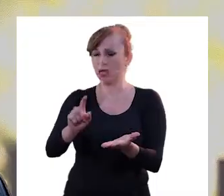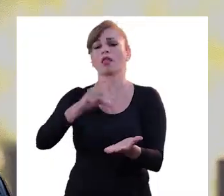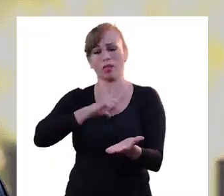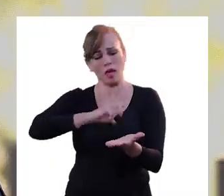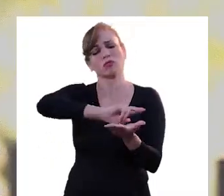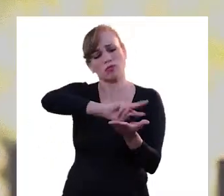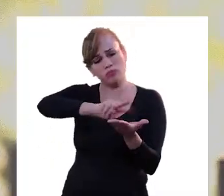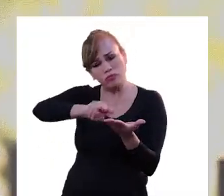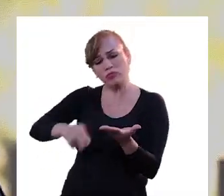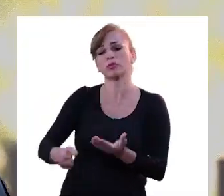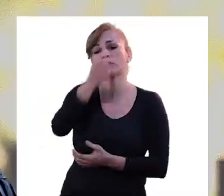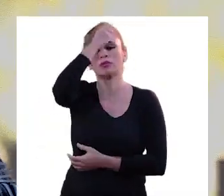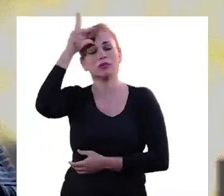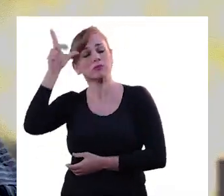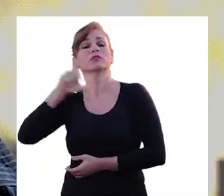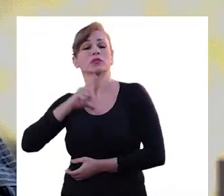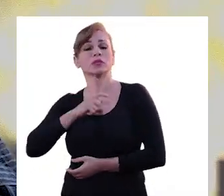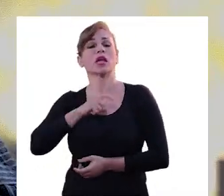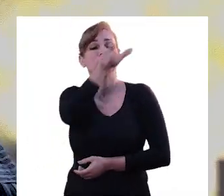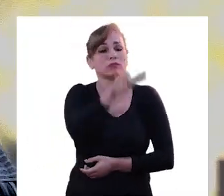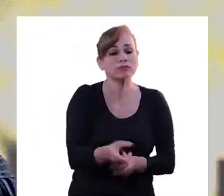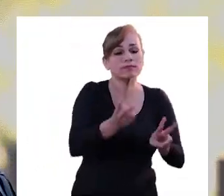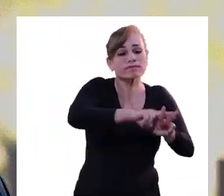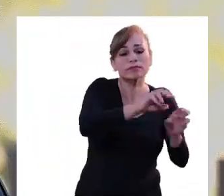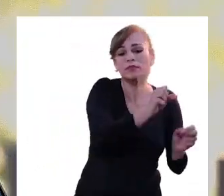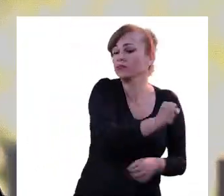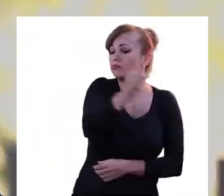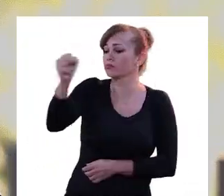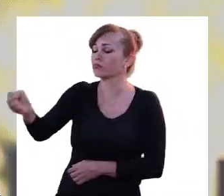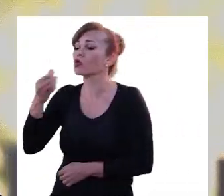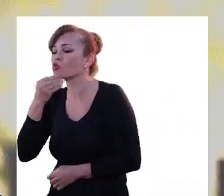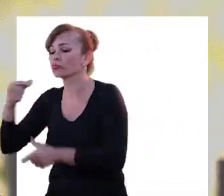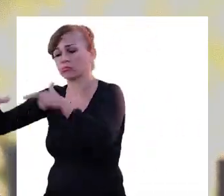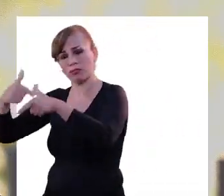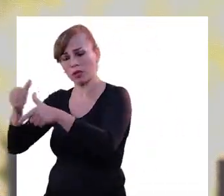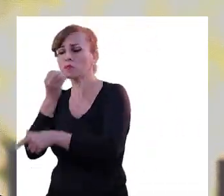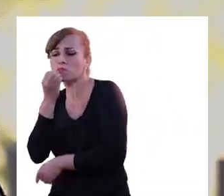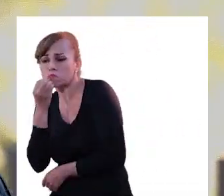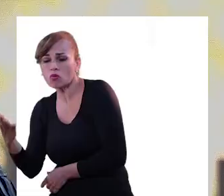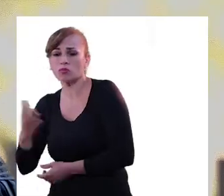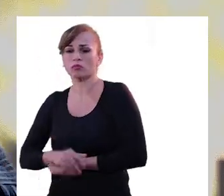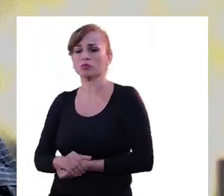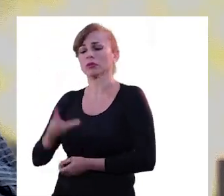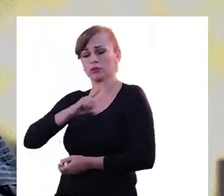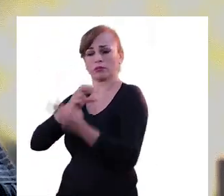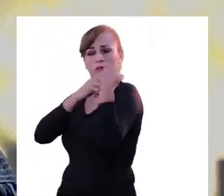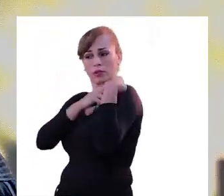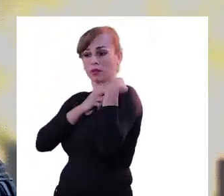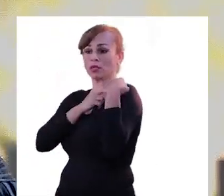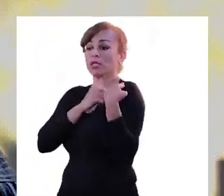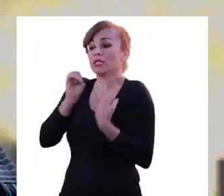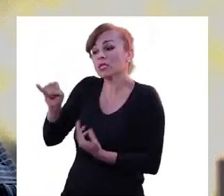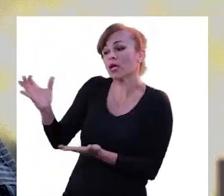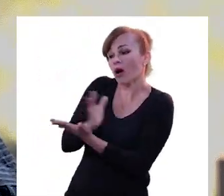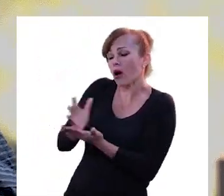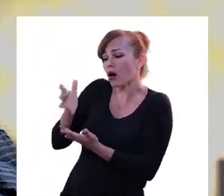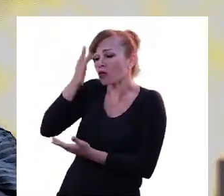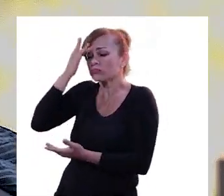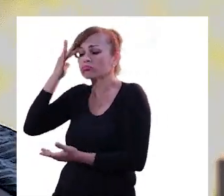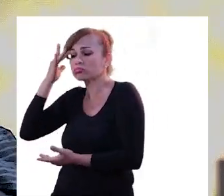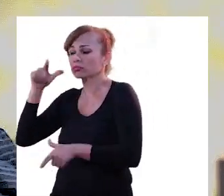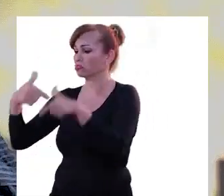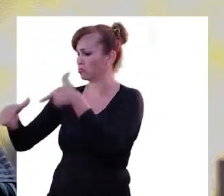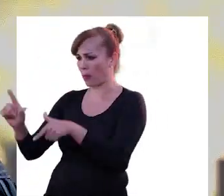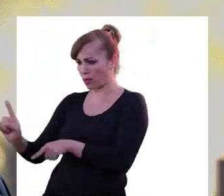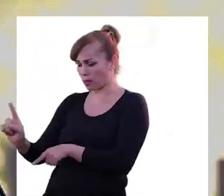muitas secretarias, inclusive não só as secretarias, mas as prefeituras, onde tem reeducandos trabalhando lá. E ele desenvolve bem os seus trabalhos. E aqueles que, por algum